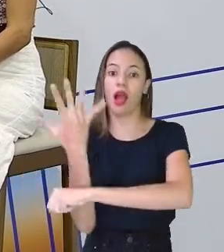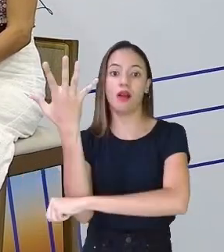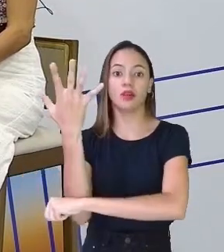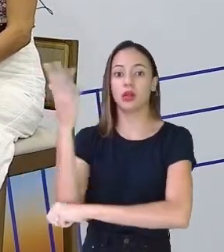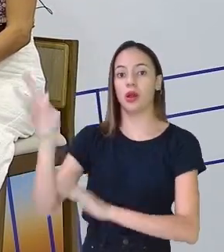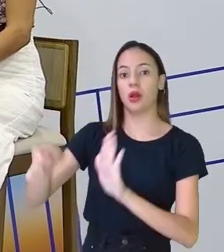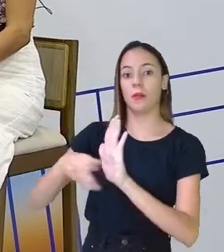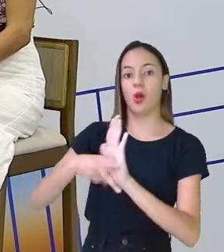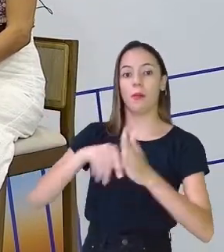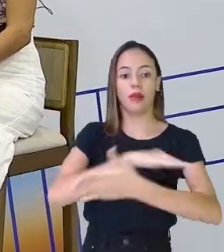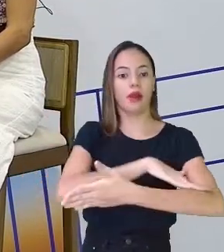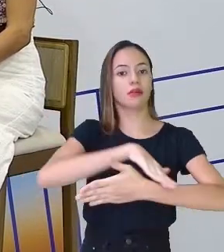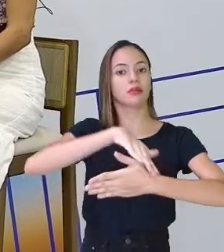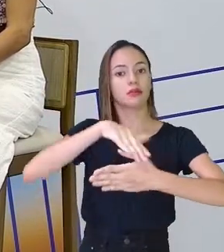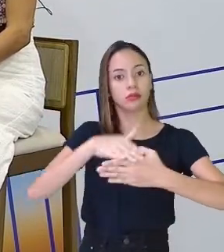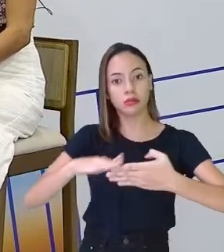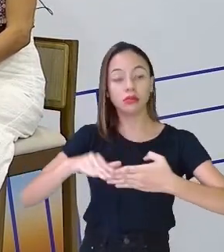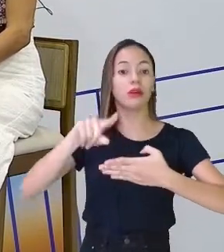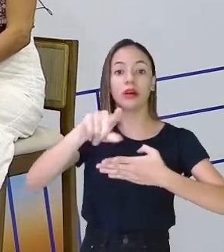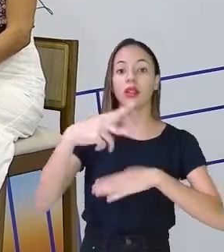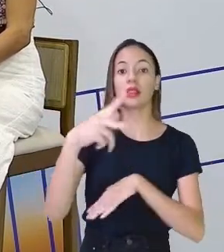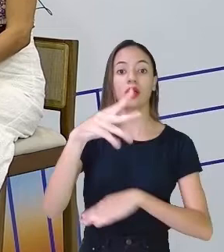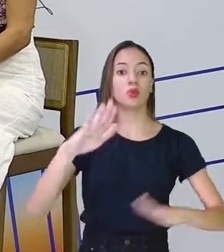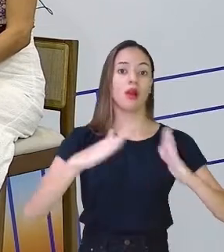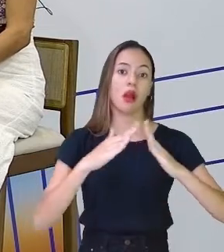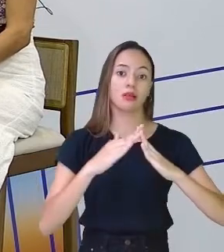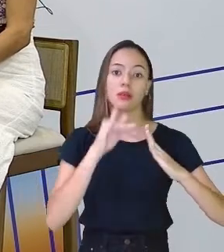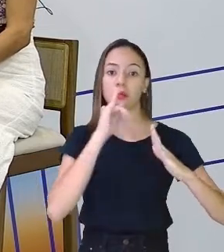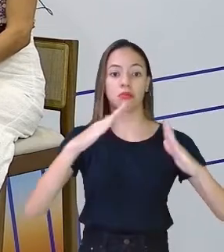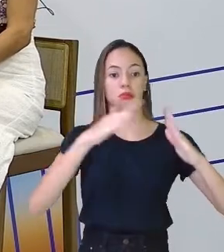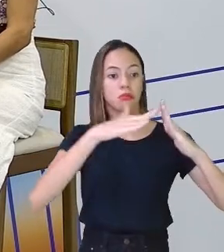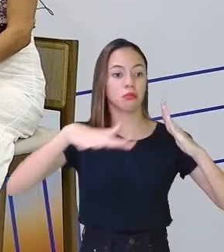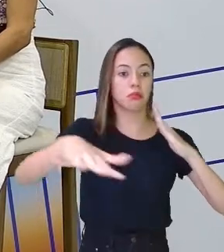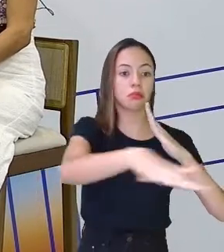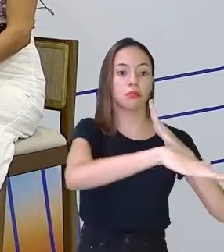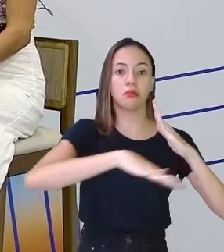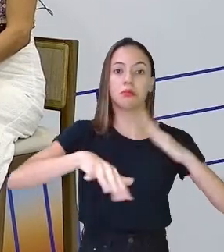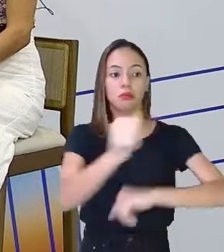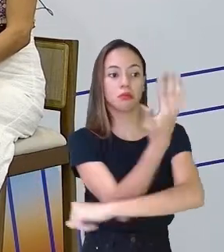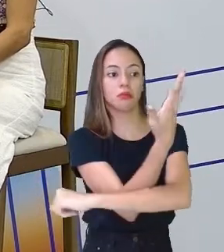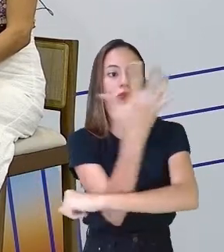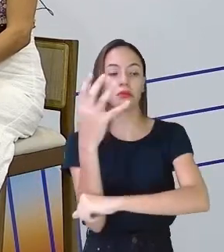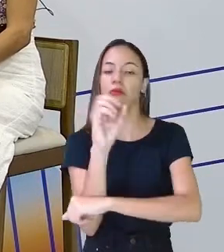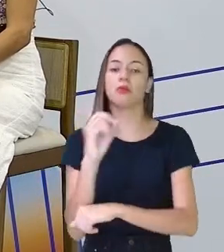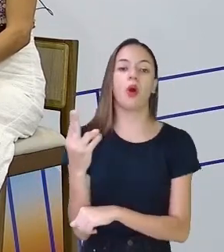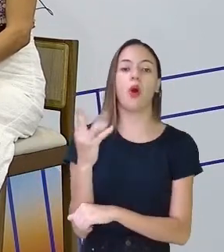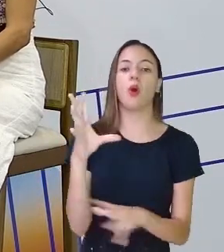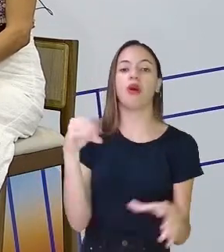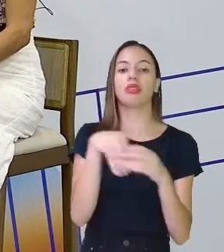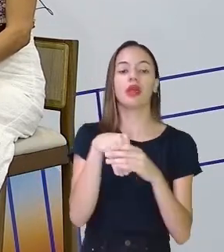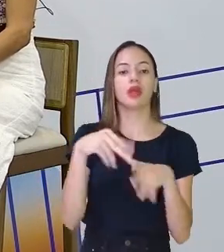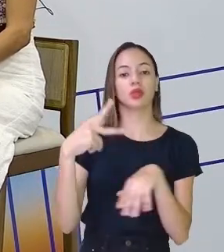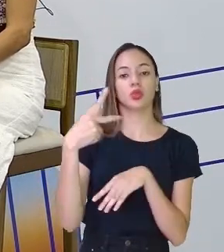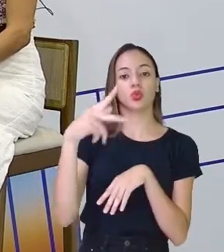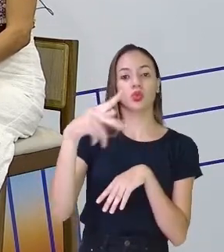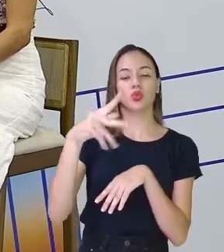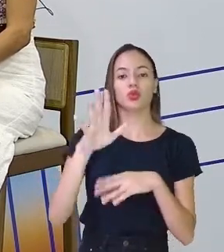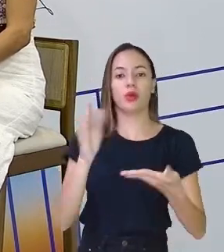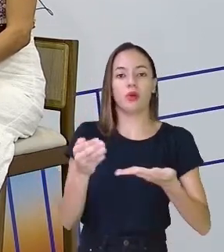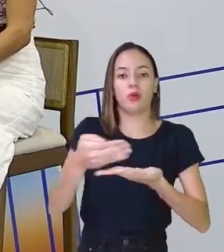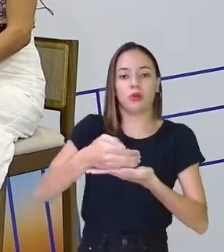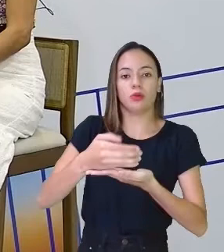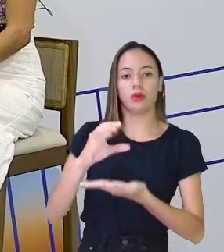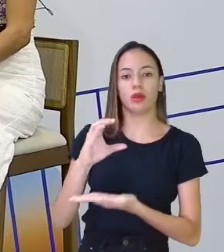atrás da sua casa. Na calçada da sua residência, dentro do seu condomínio.